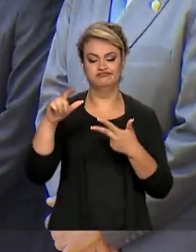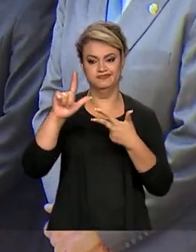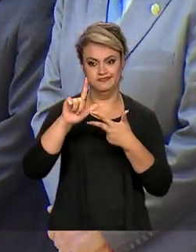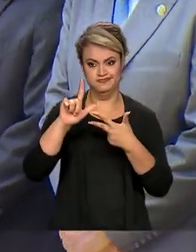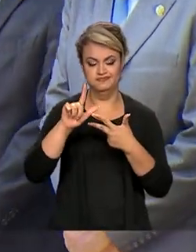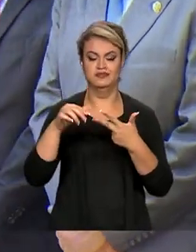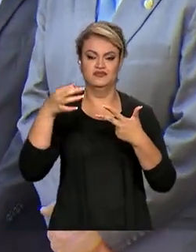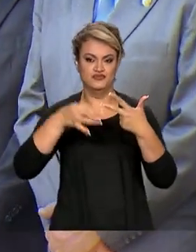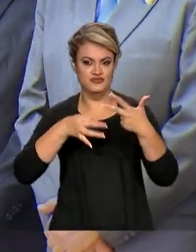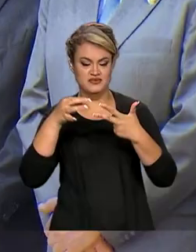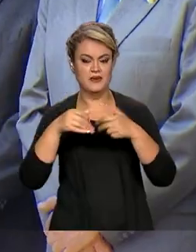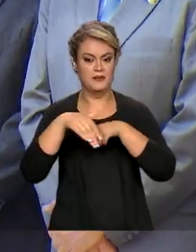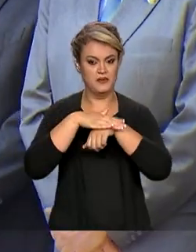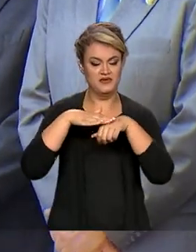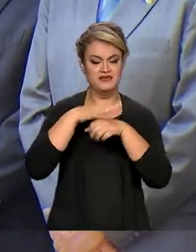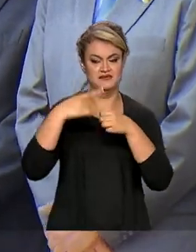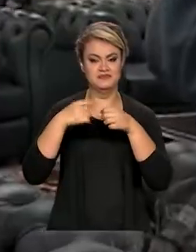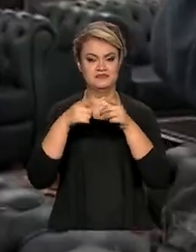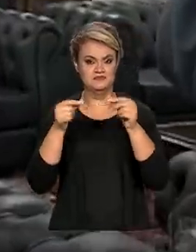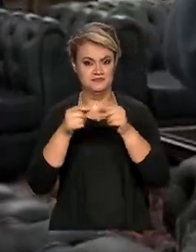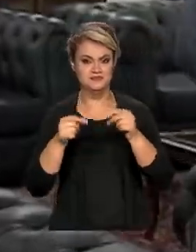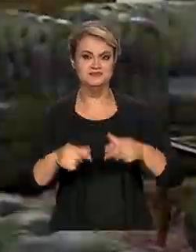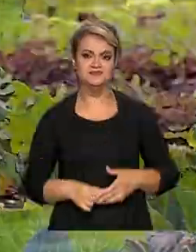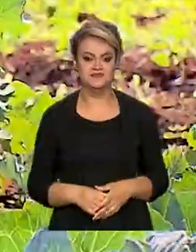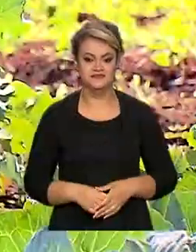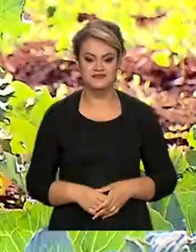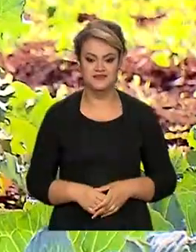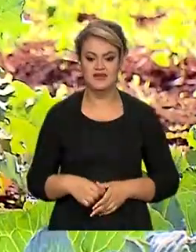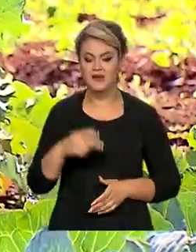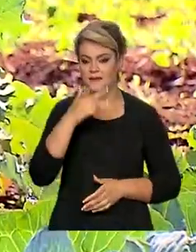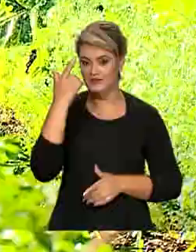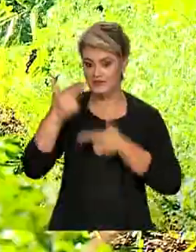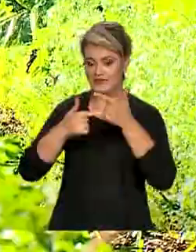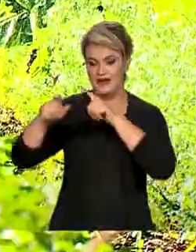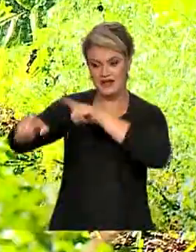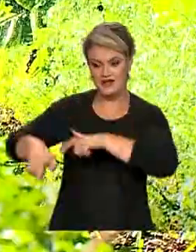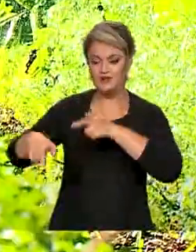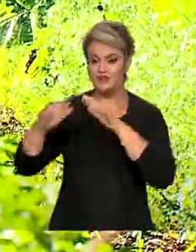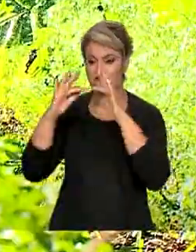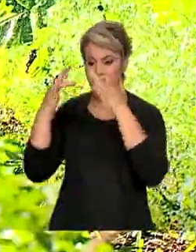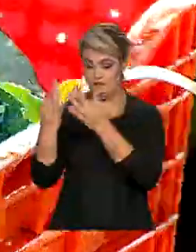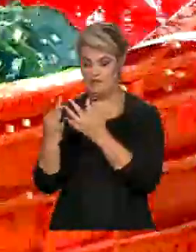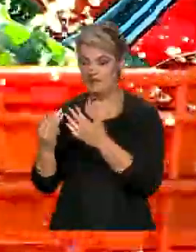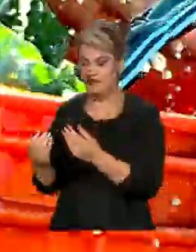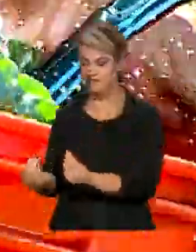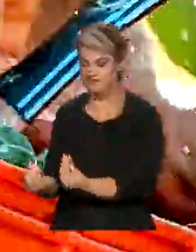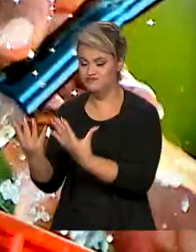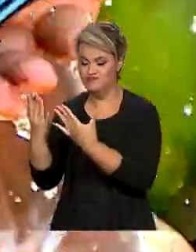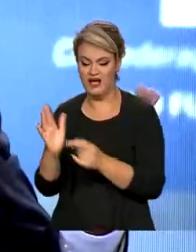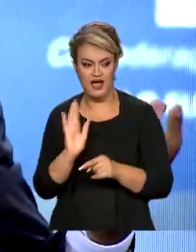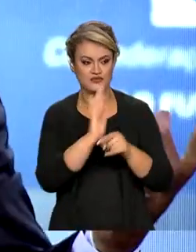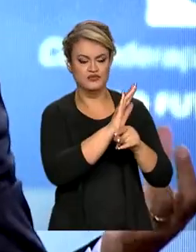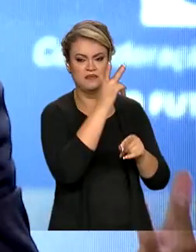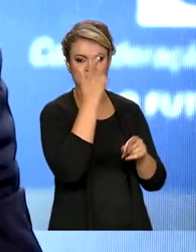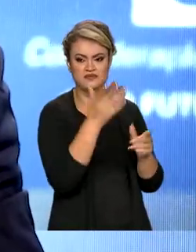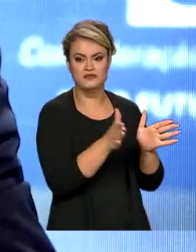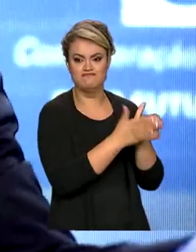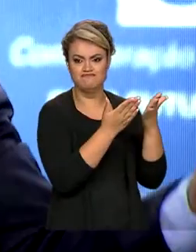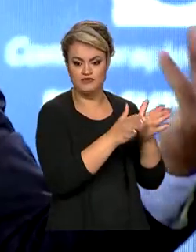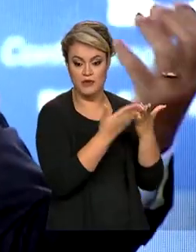legislativo e judiciário em Brasília. Agricultura familiar sustentável contra a pobreza extrema.